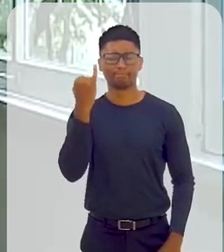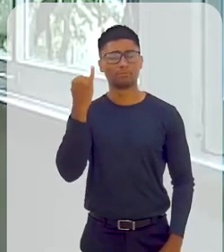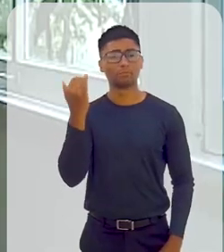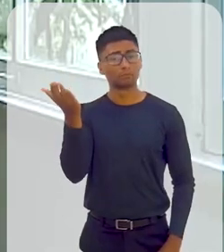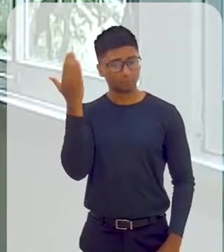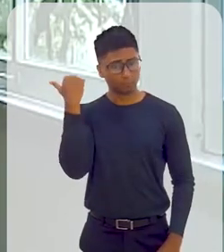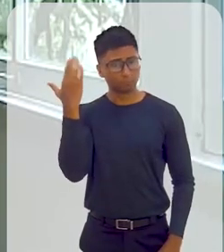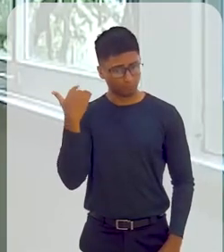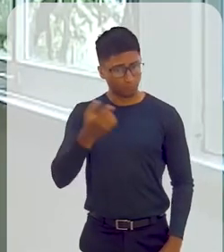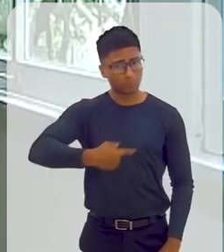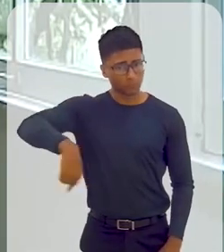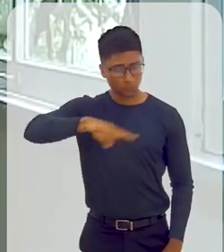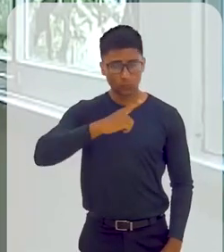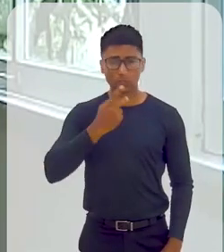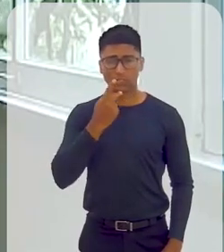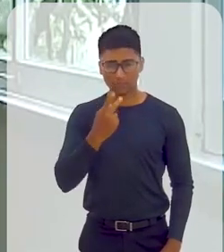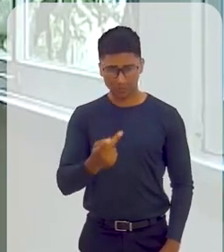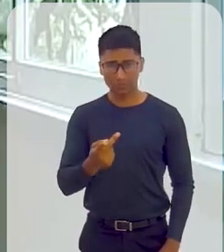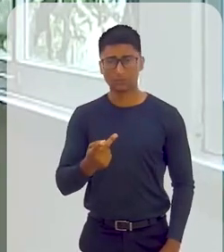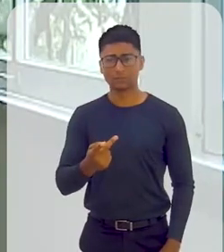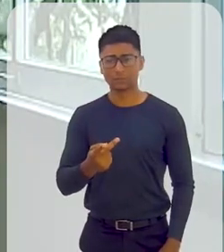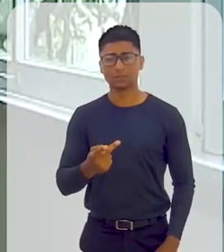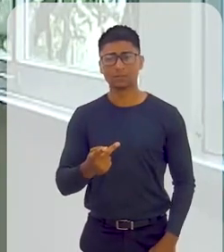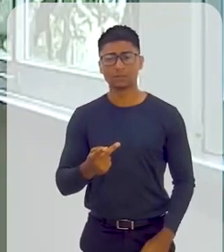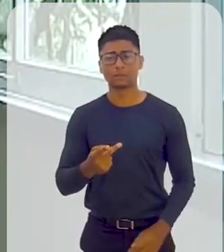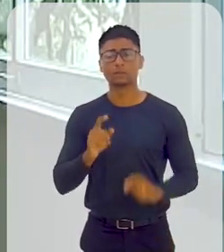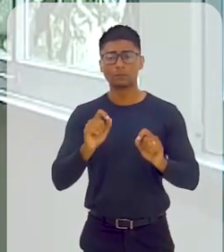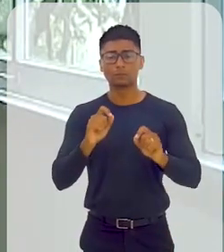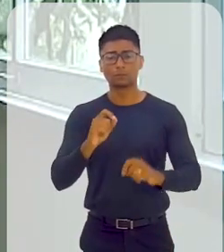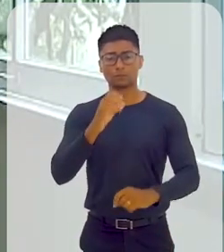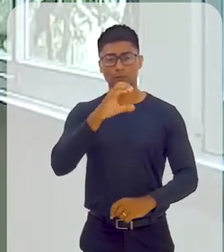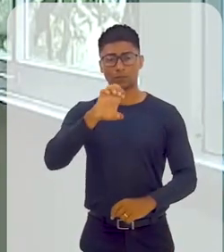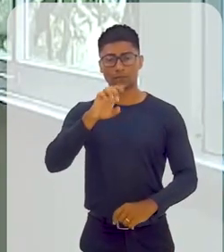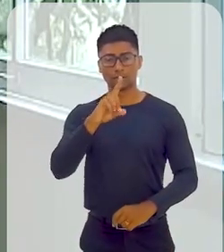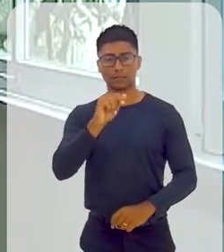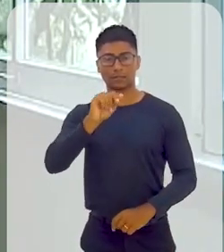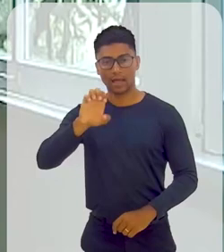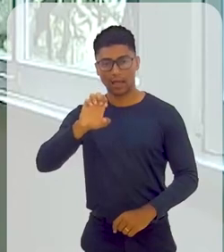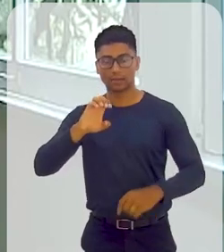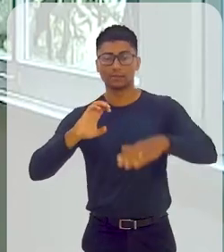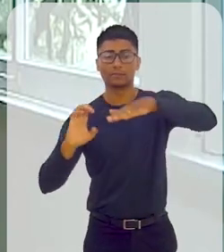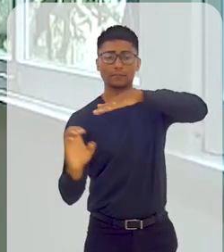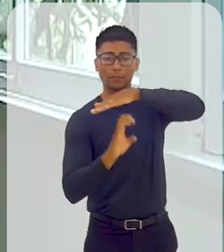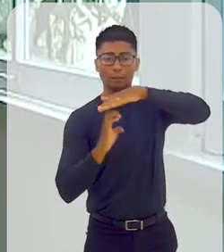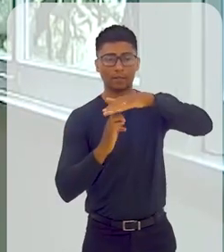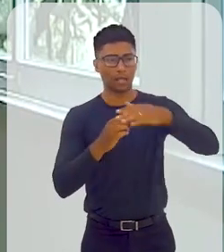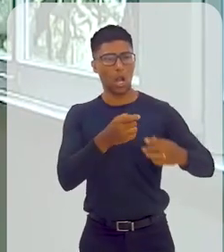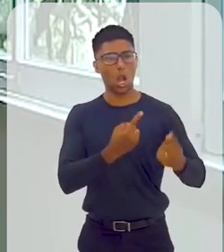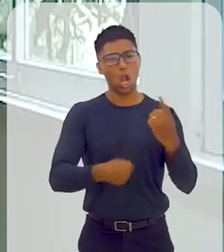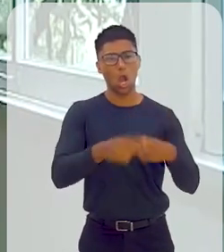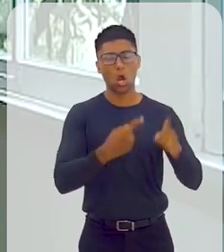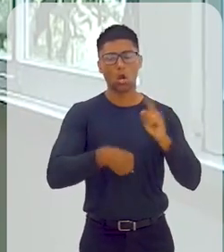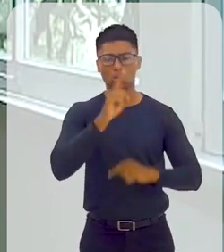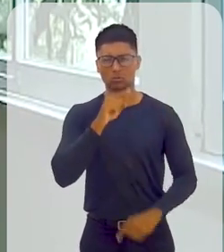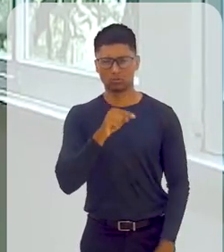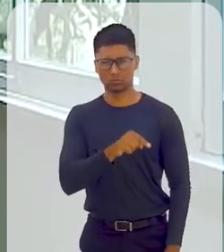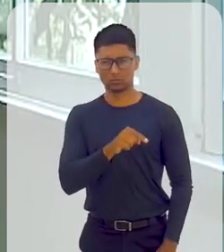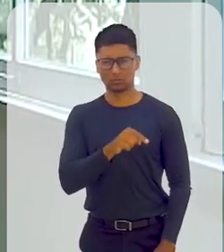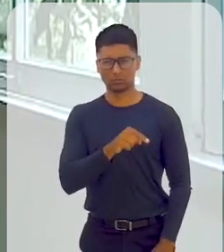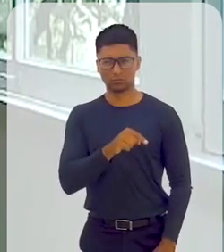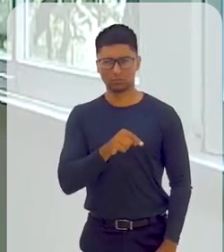dizia, e diz sempre, que a CEDAI era uma empresa que dava lucro.